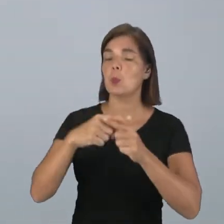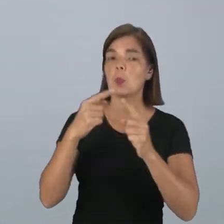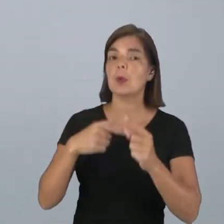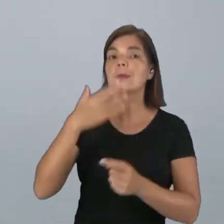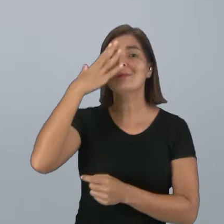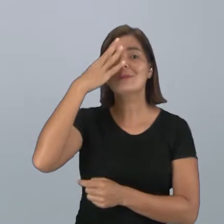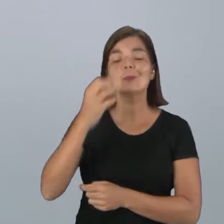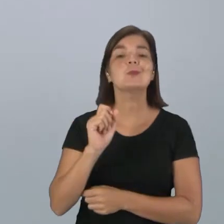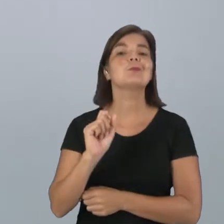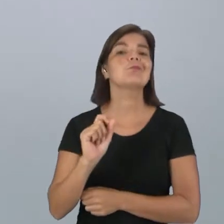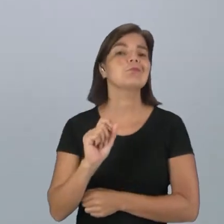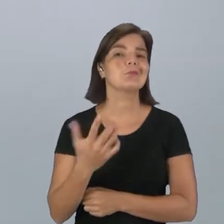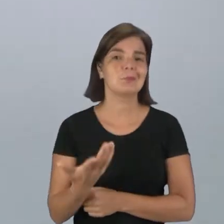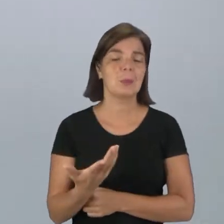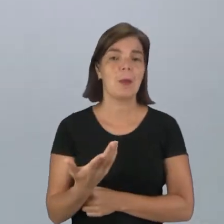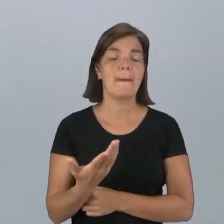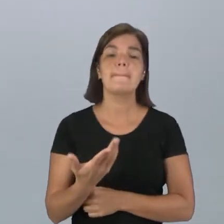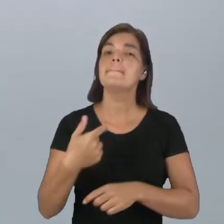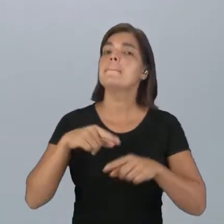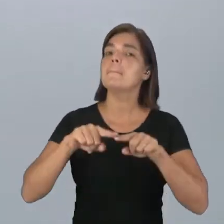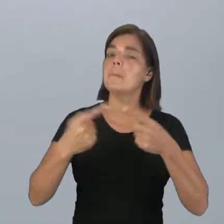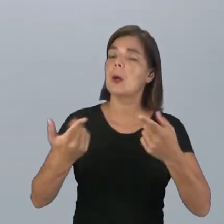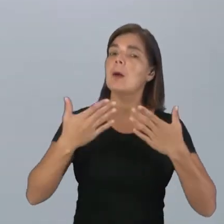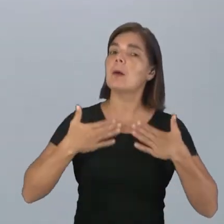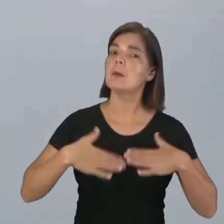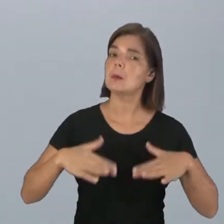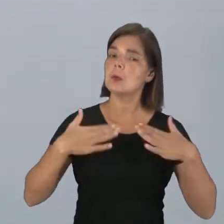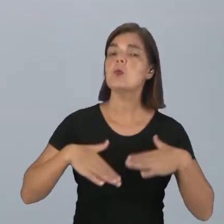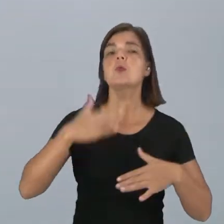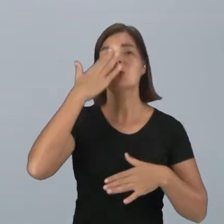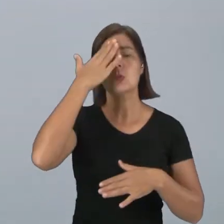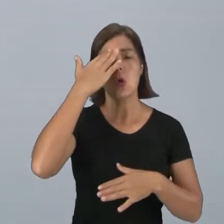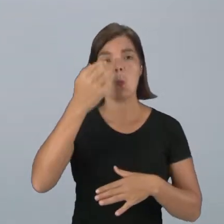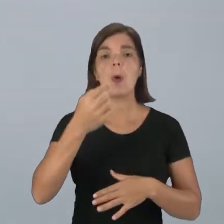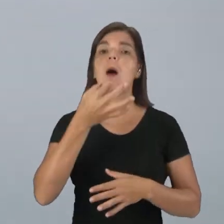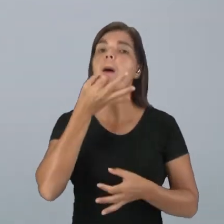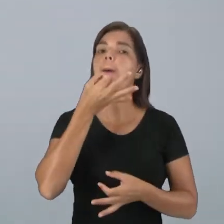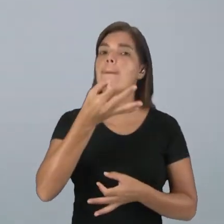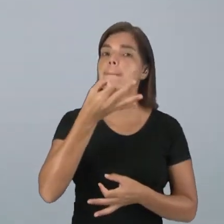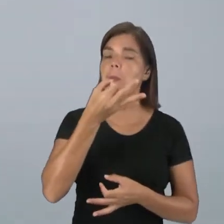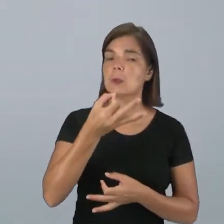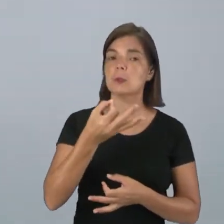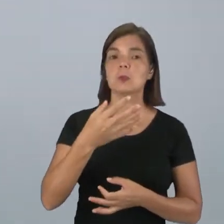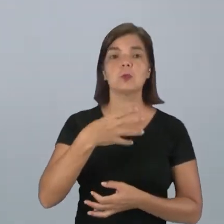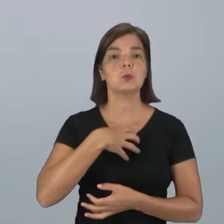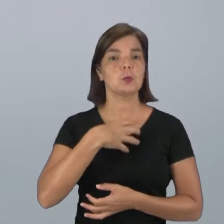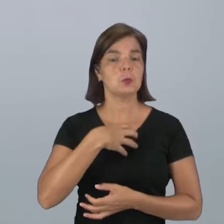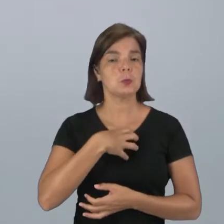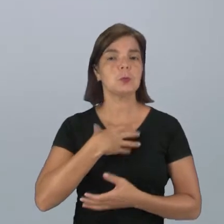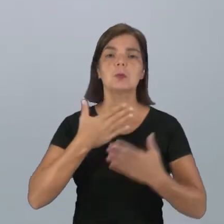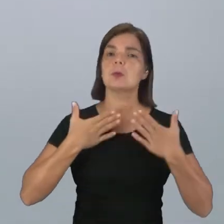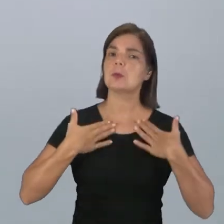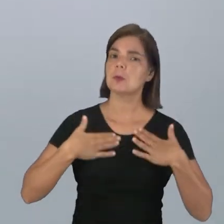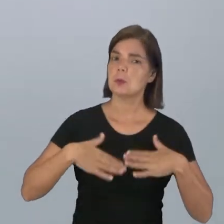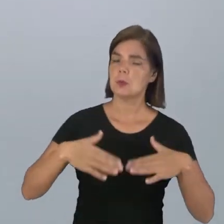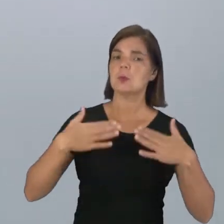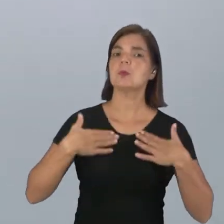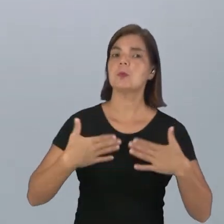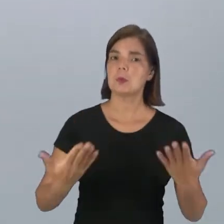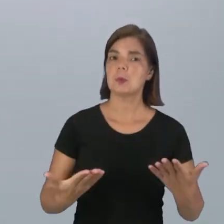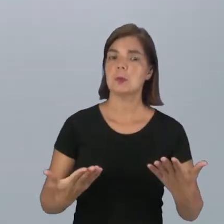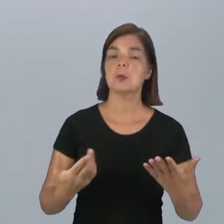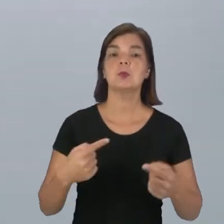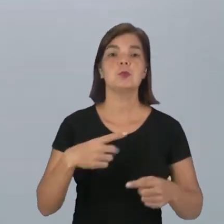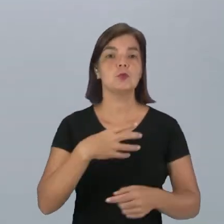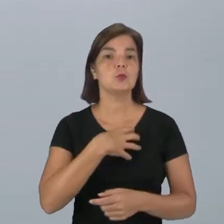justamente para abrandar, para acalmar, para saber se posicionar de maneira persuasiva, convincente,